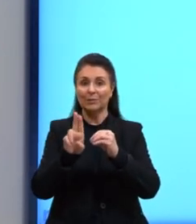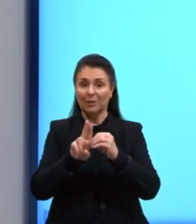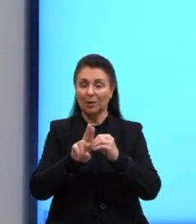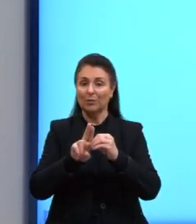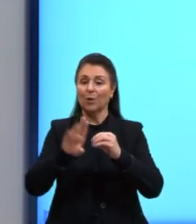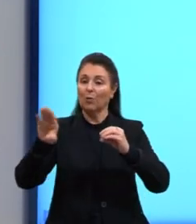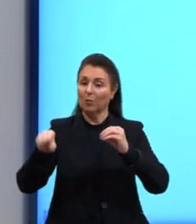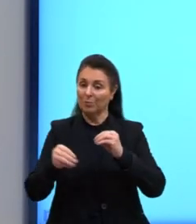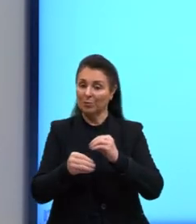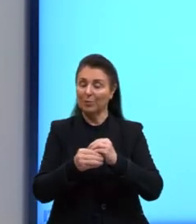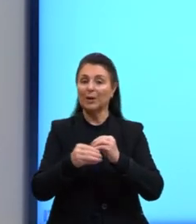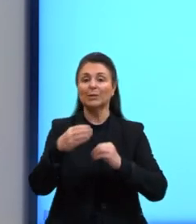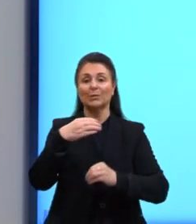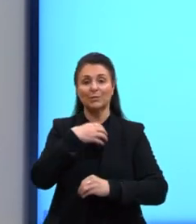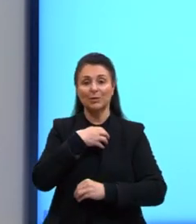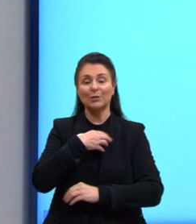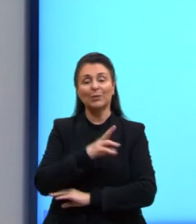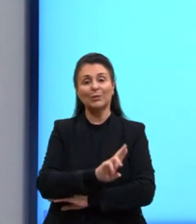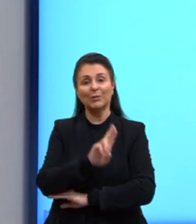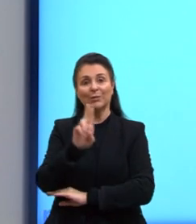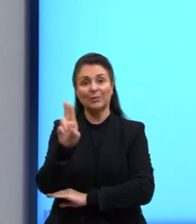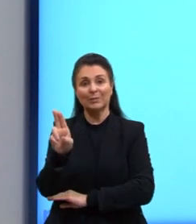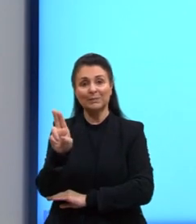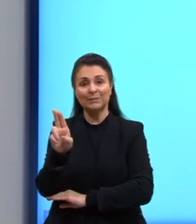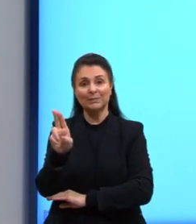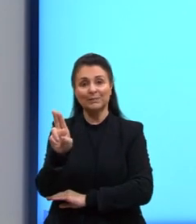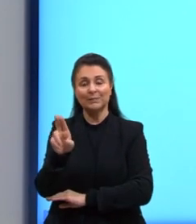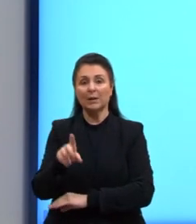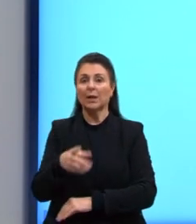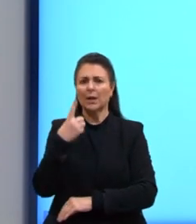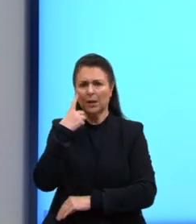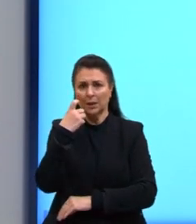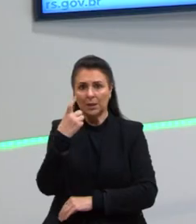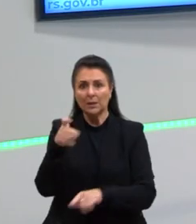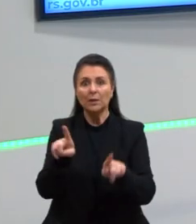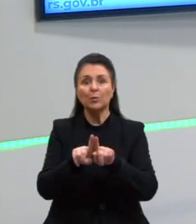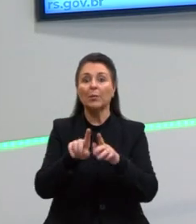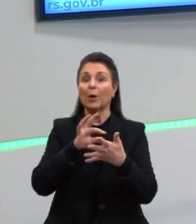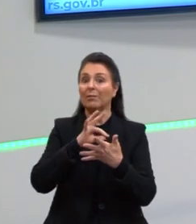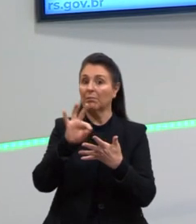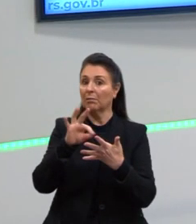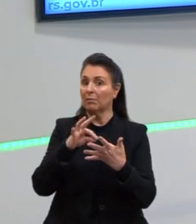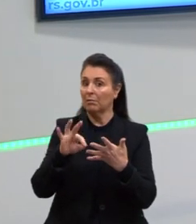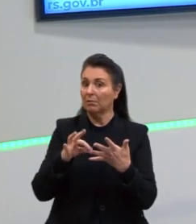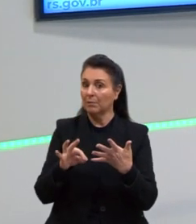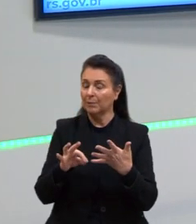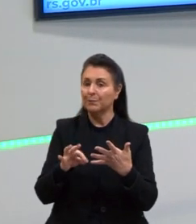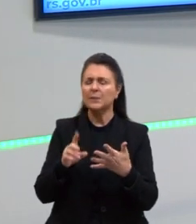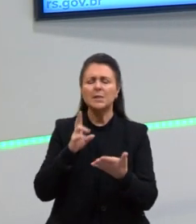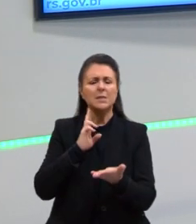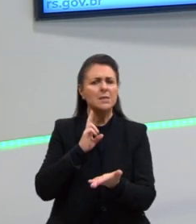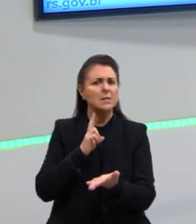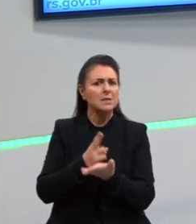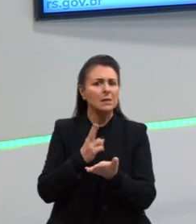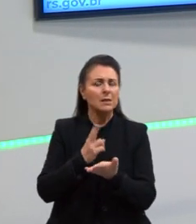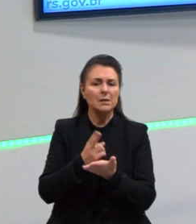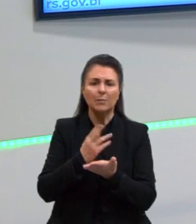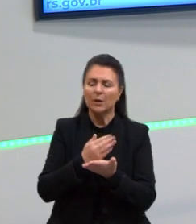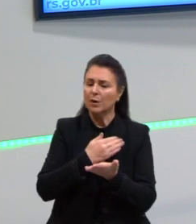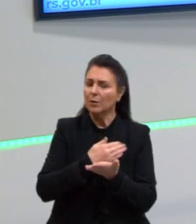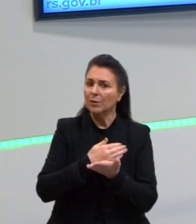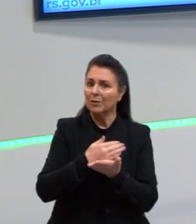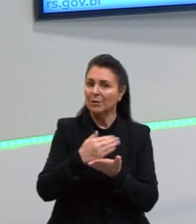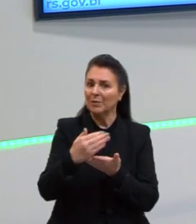sentido de um nome. E, aqui é interessante também destacar que eles sempre são introduzidos